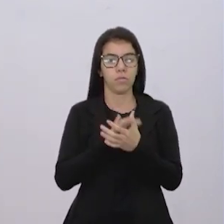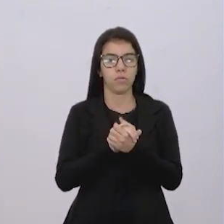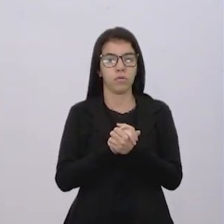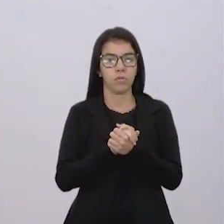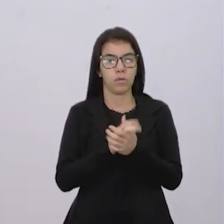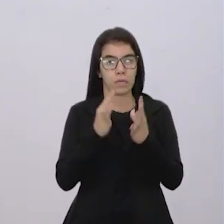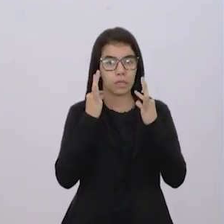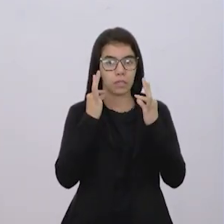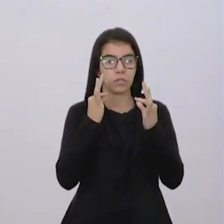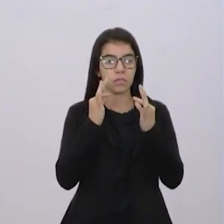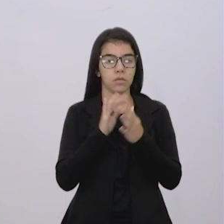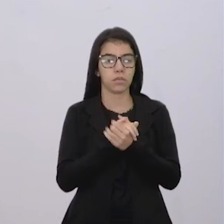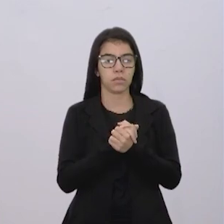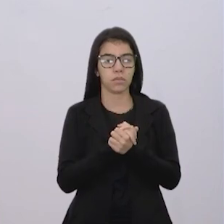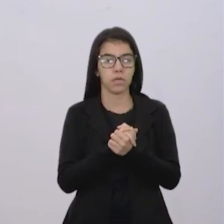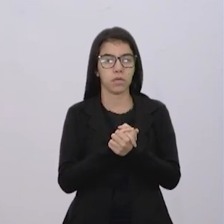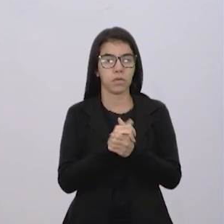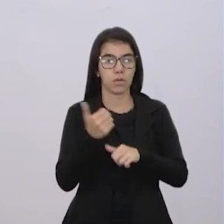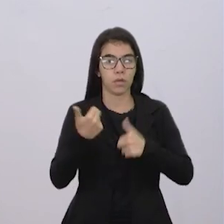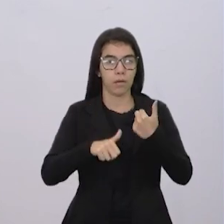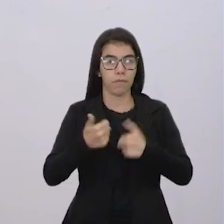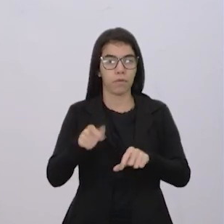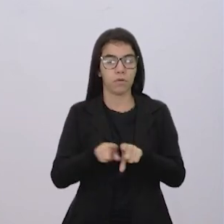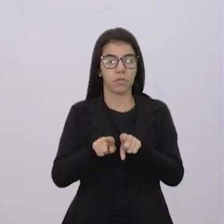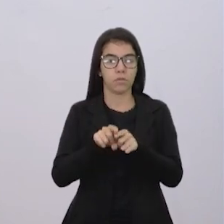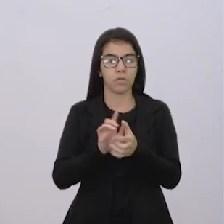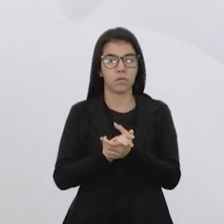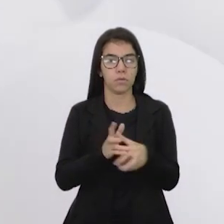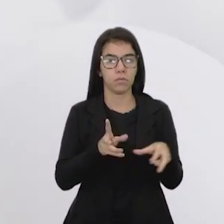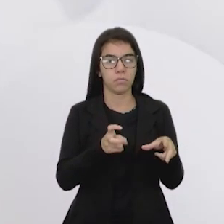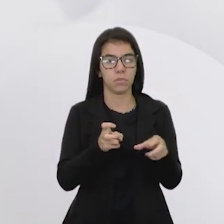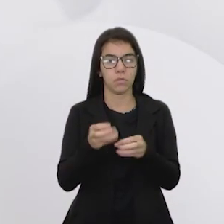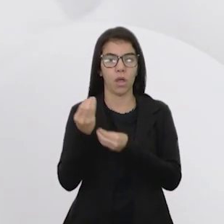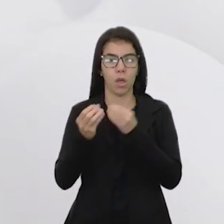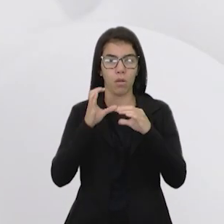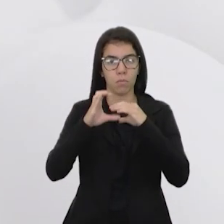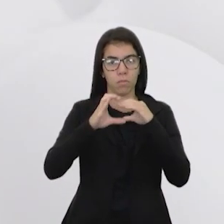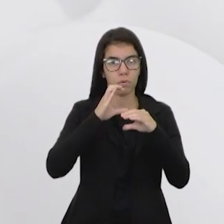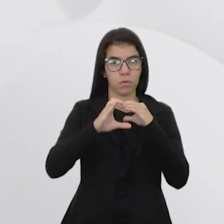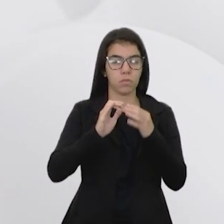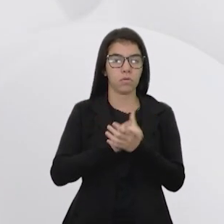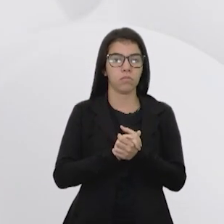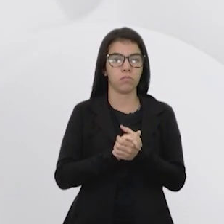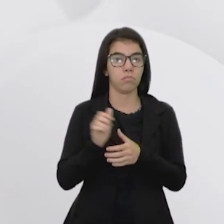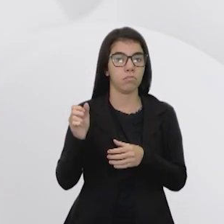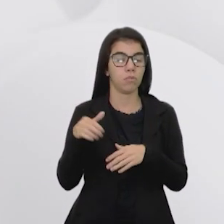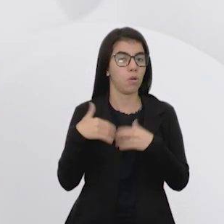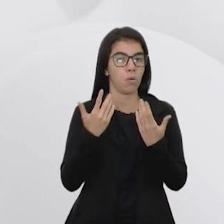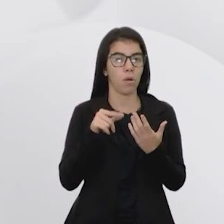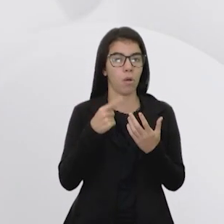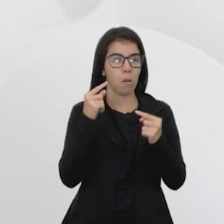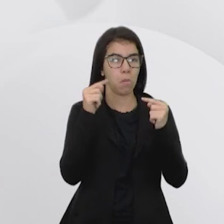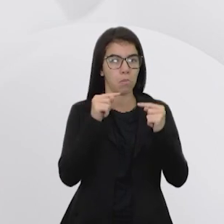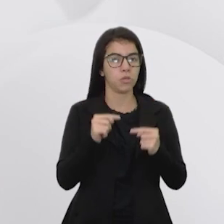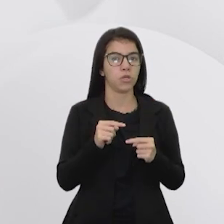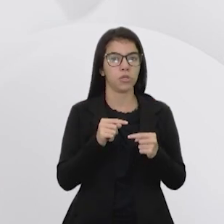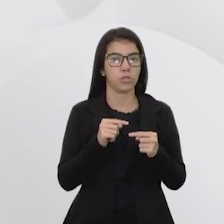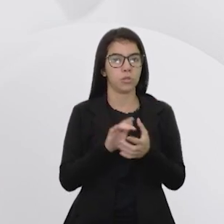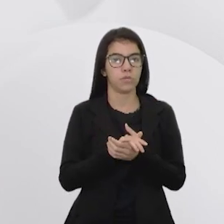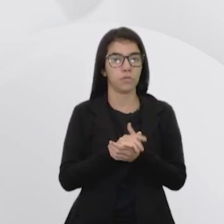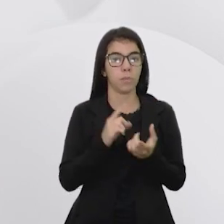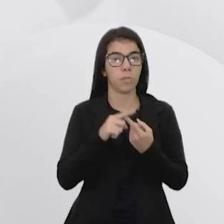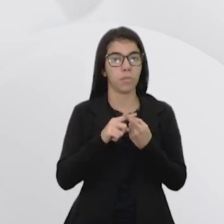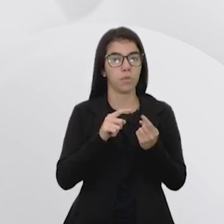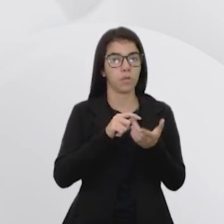Observar esses temas e analisá-los na perspectiva da comunicação. Qual a intenção? Então, para que foi